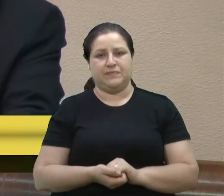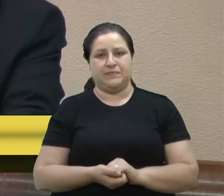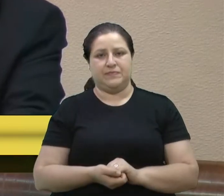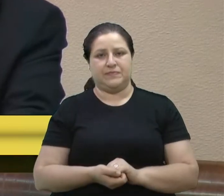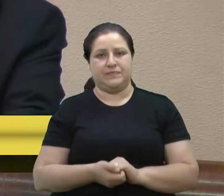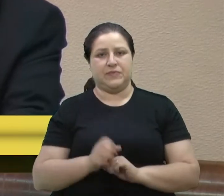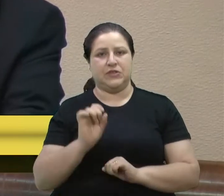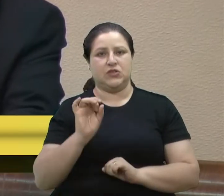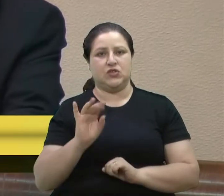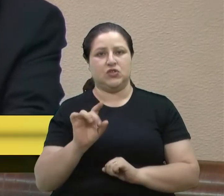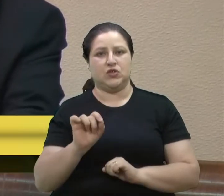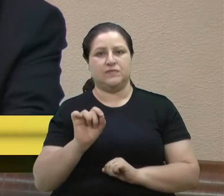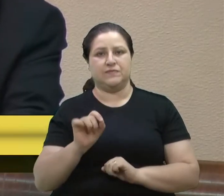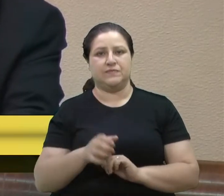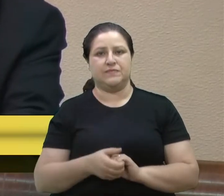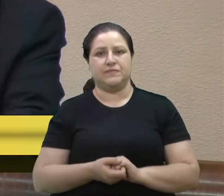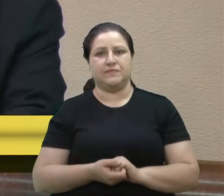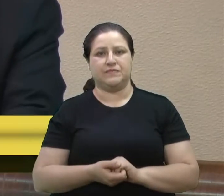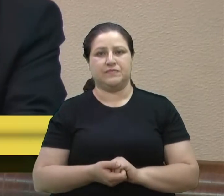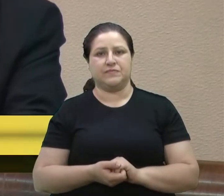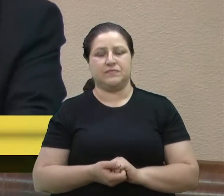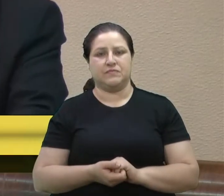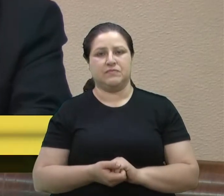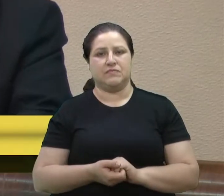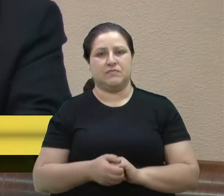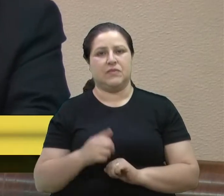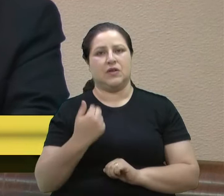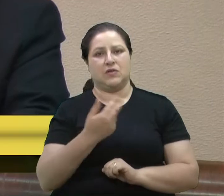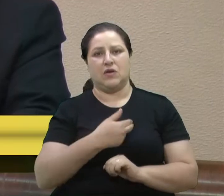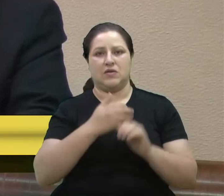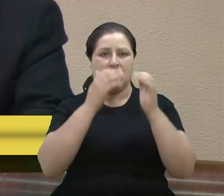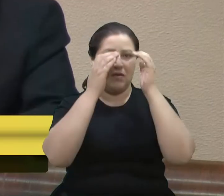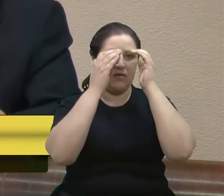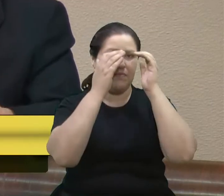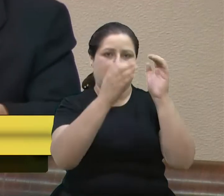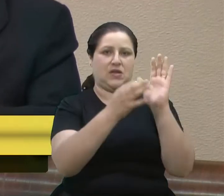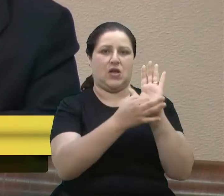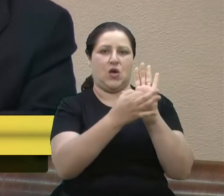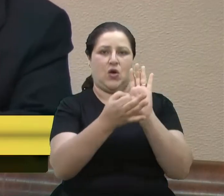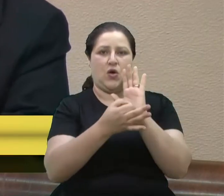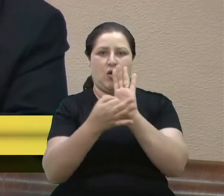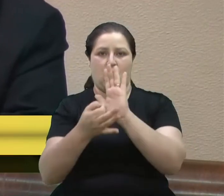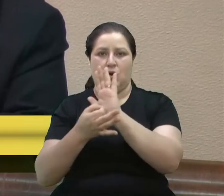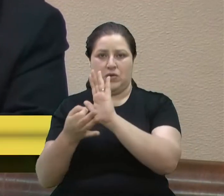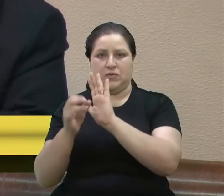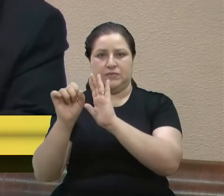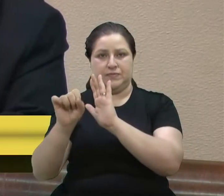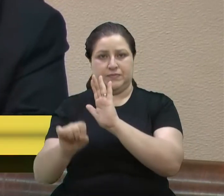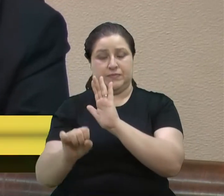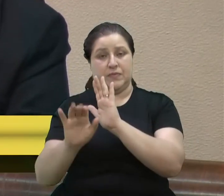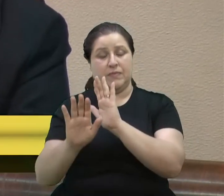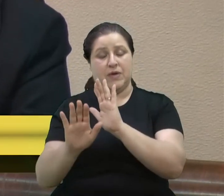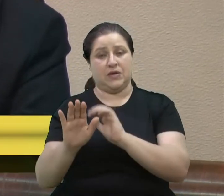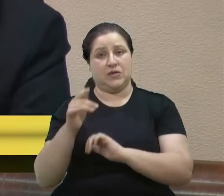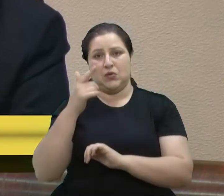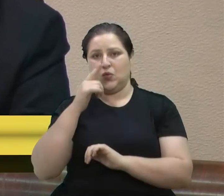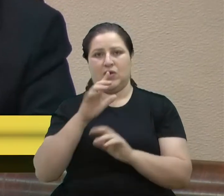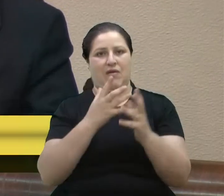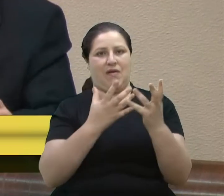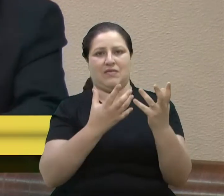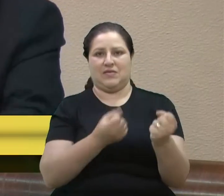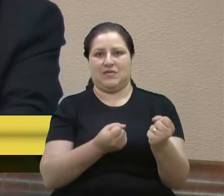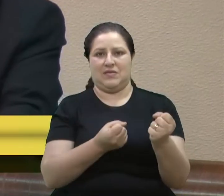apenas, a gente respeita essas posições, mas apenas a gente não consegue admitir